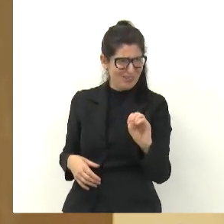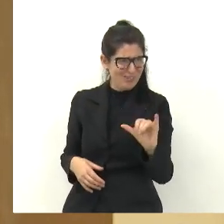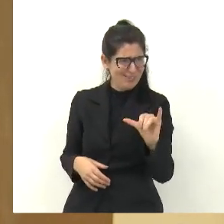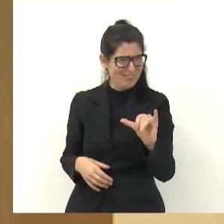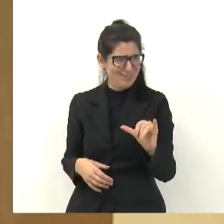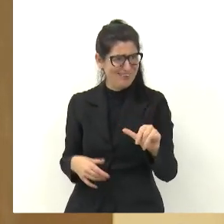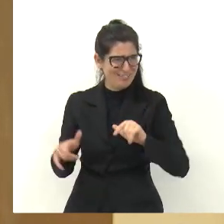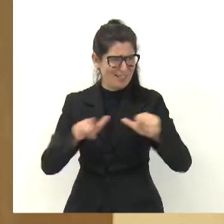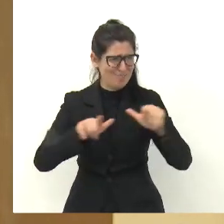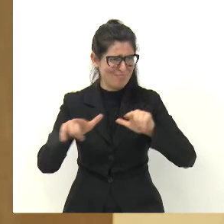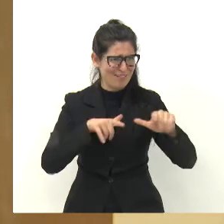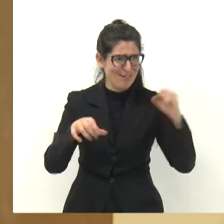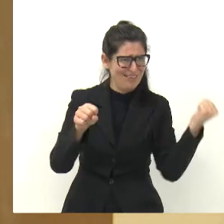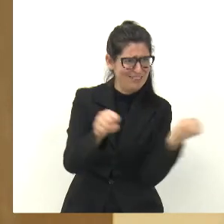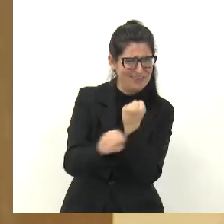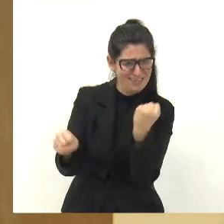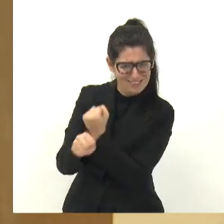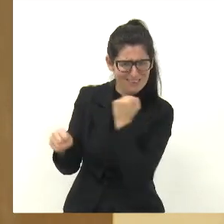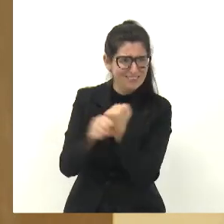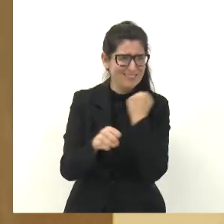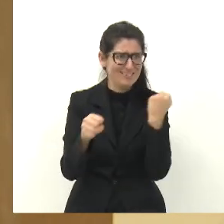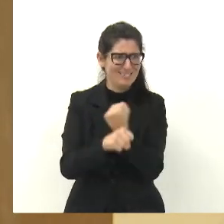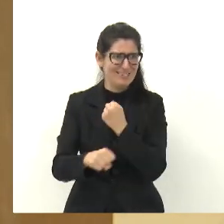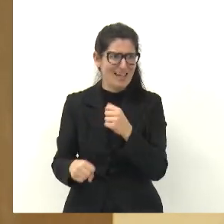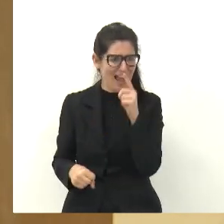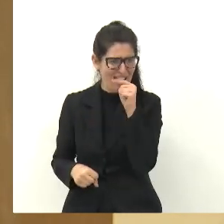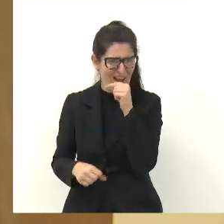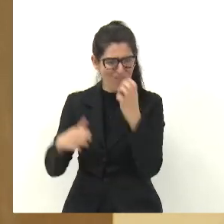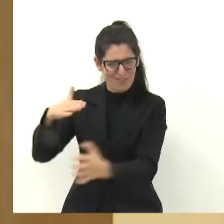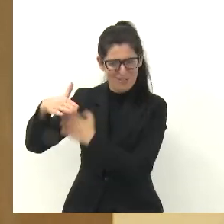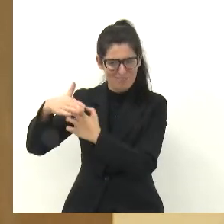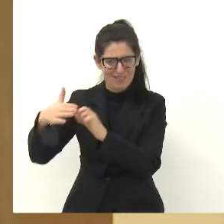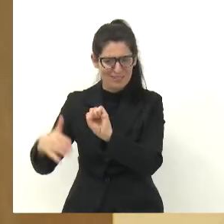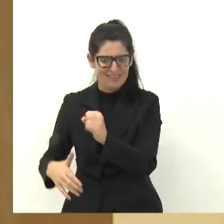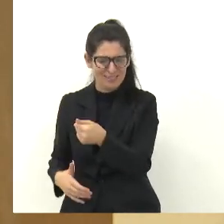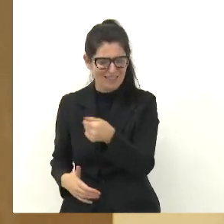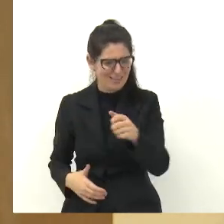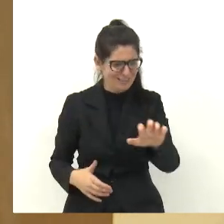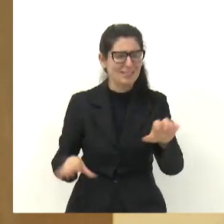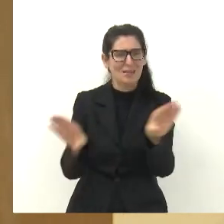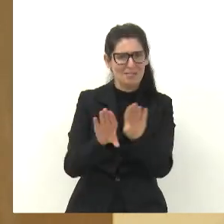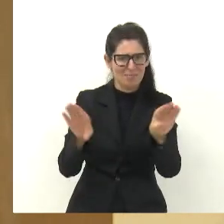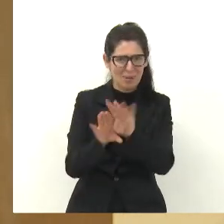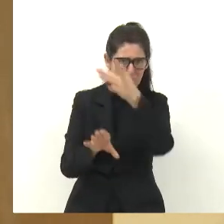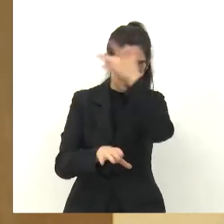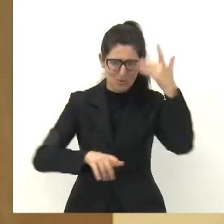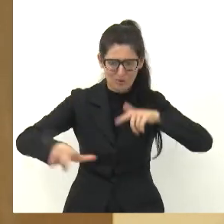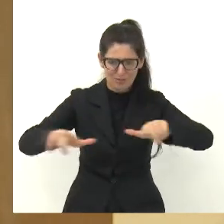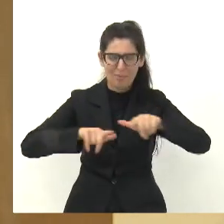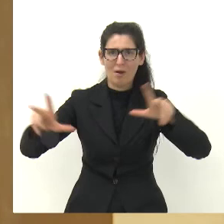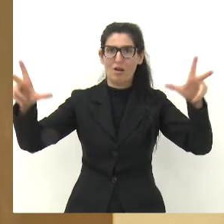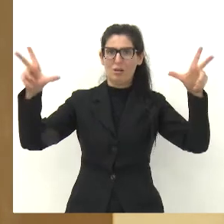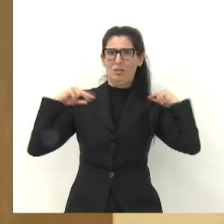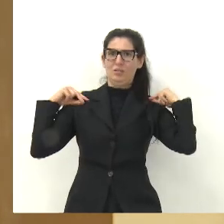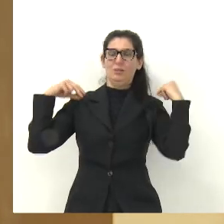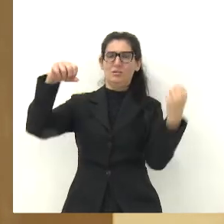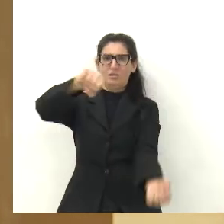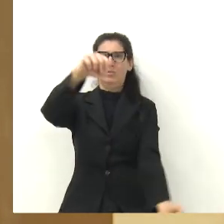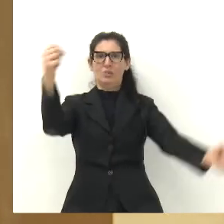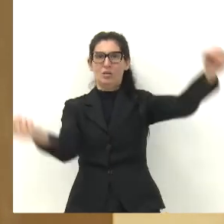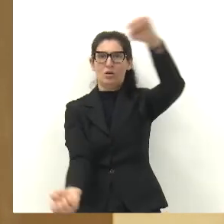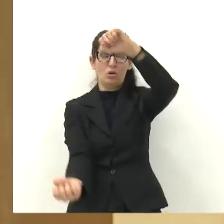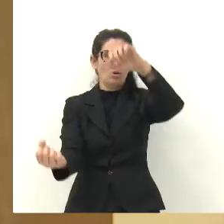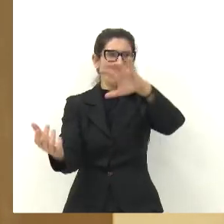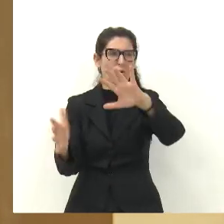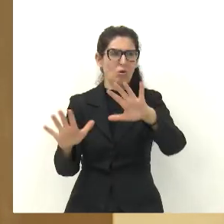para a nossa cidade de Jacareí, no SAI, e também aos funcionários da Cometa, que você vê o cara que estava operando a máquina